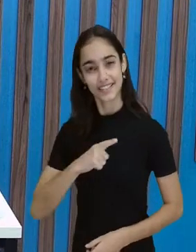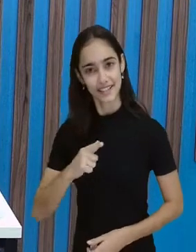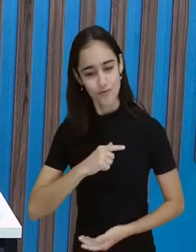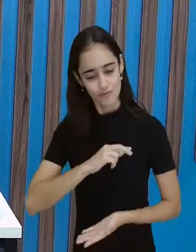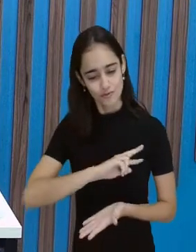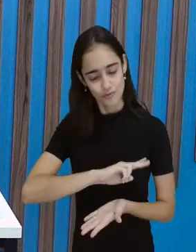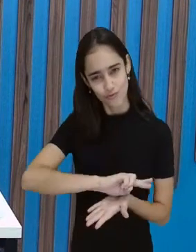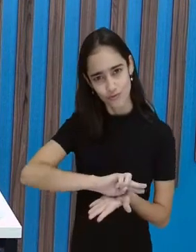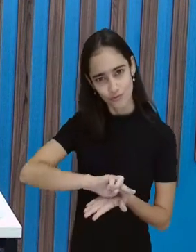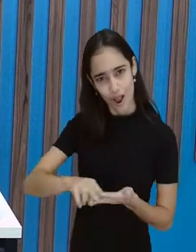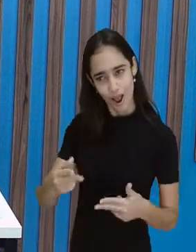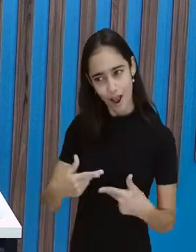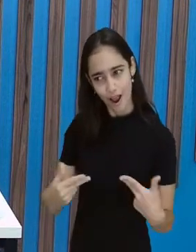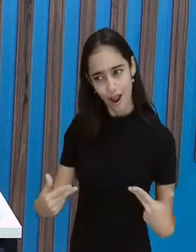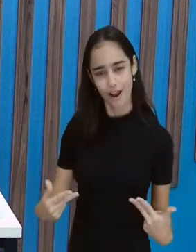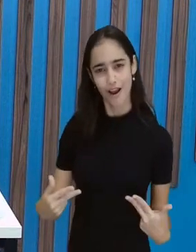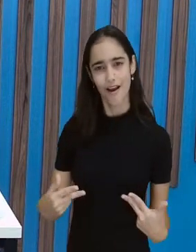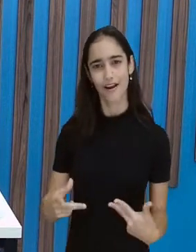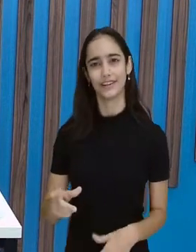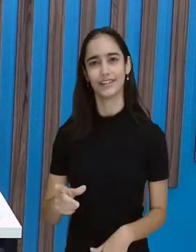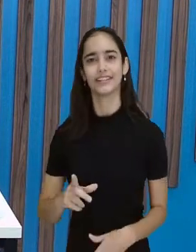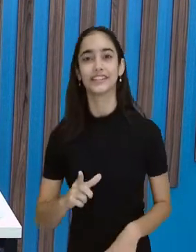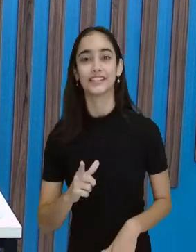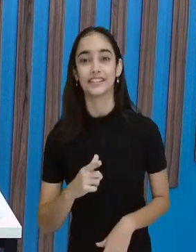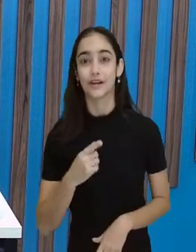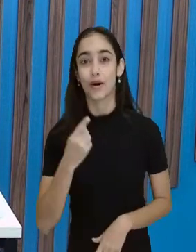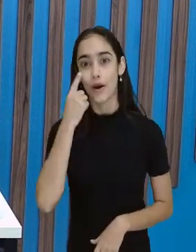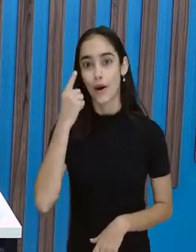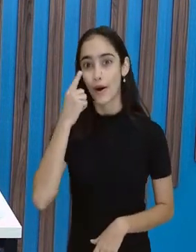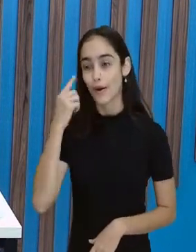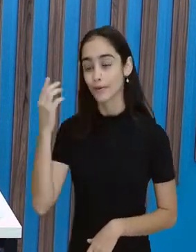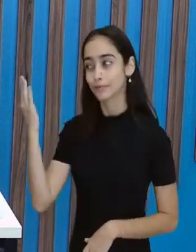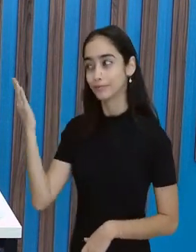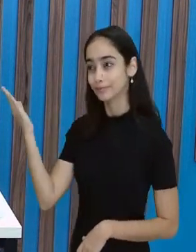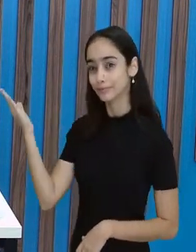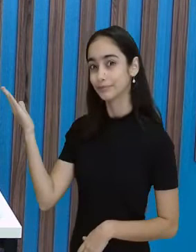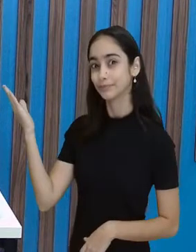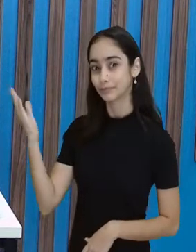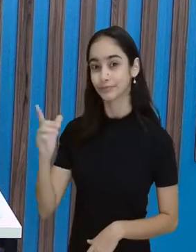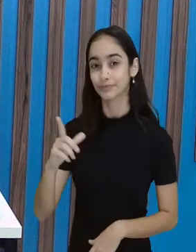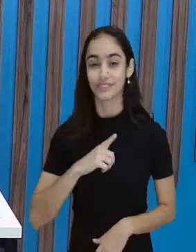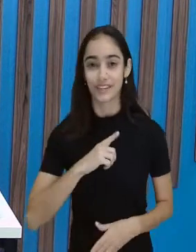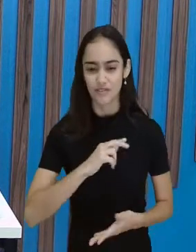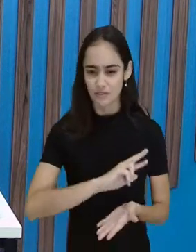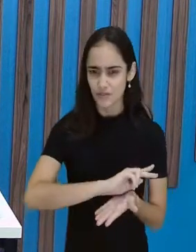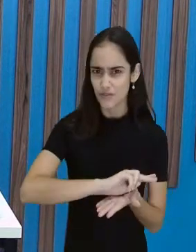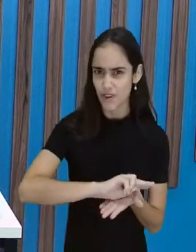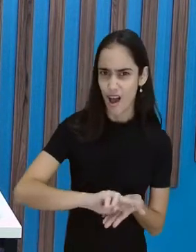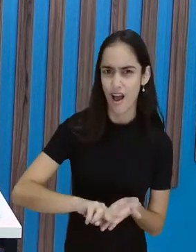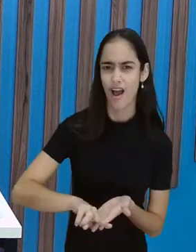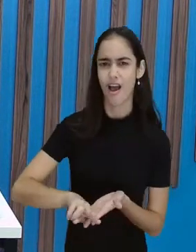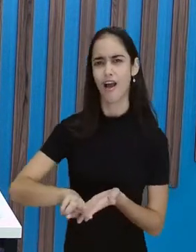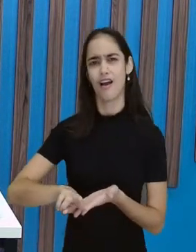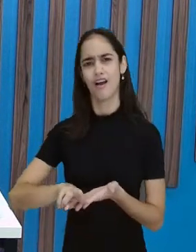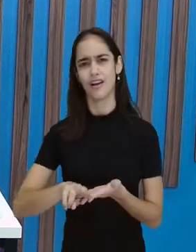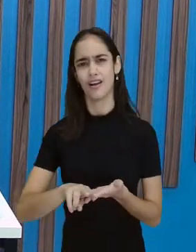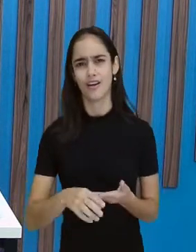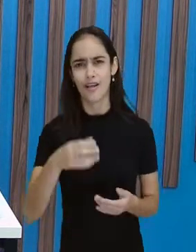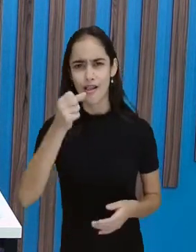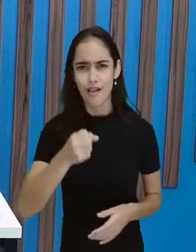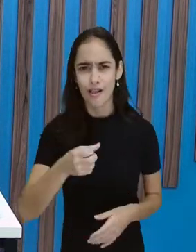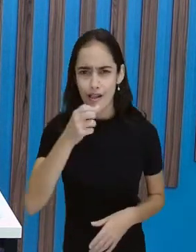coisas aqui. Devem ter reparado que temos vários produtos, não é? Cereais, leite, garrafa de suco,